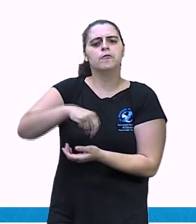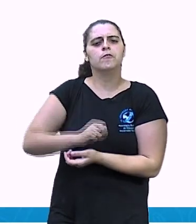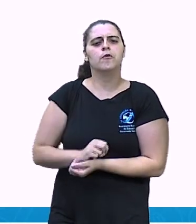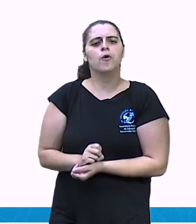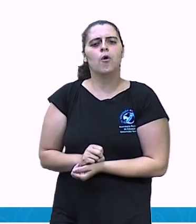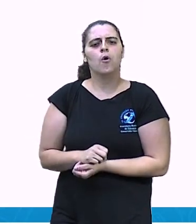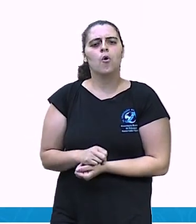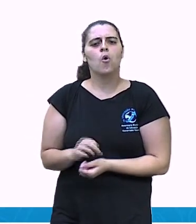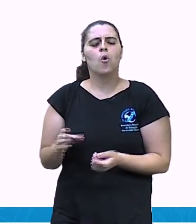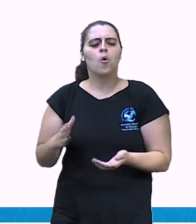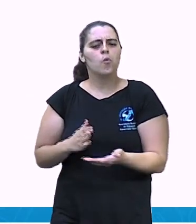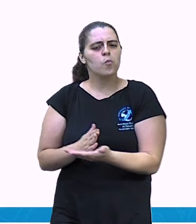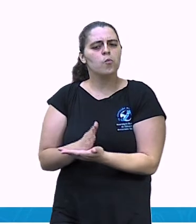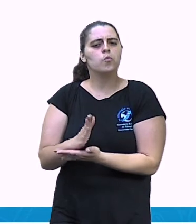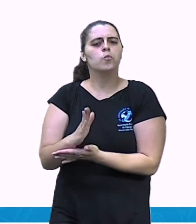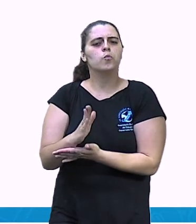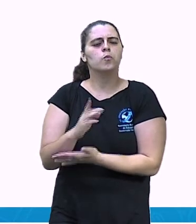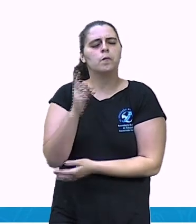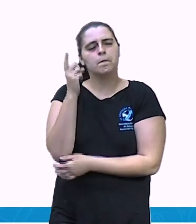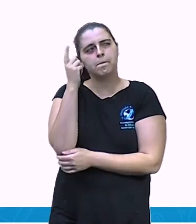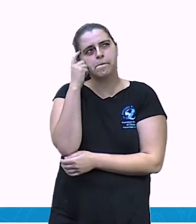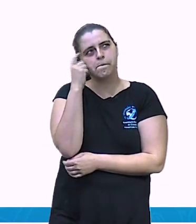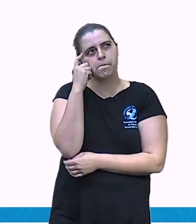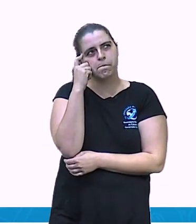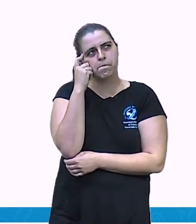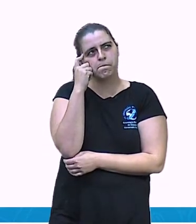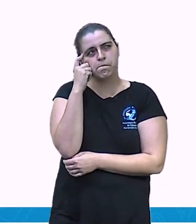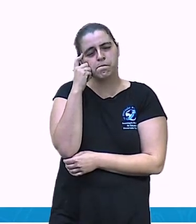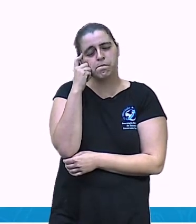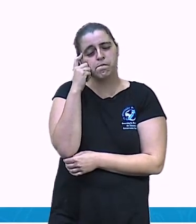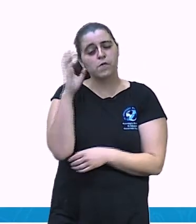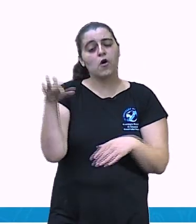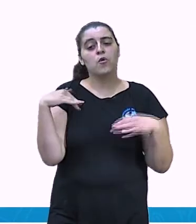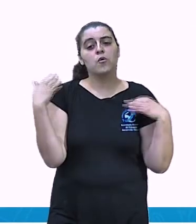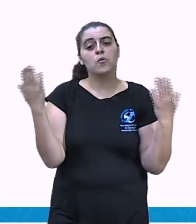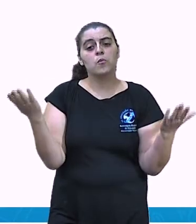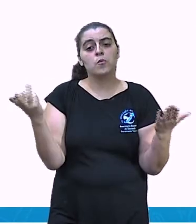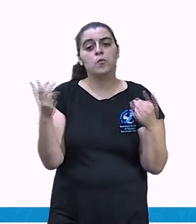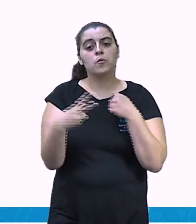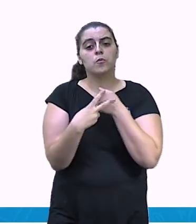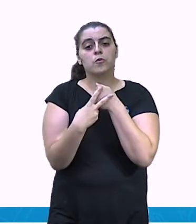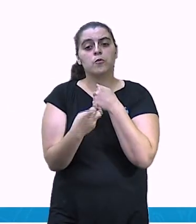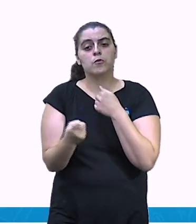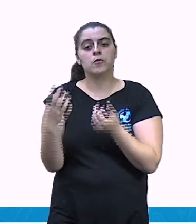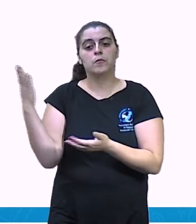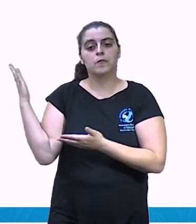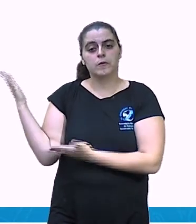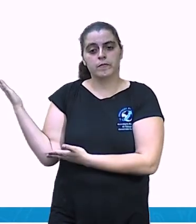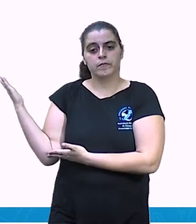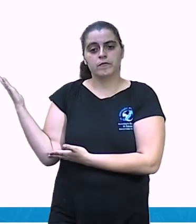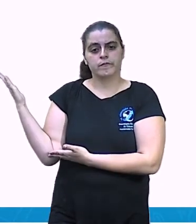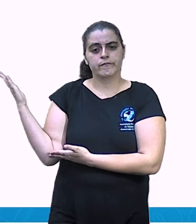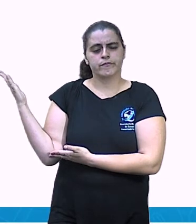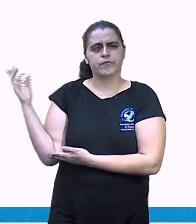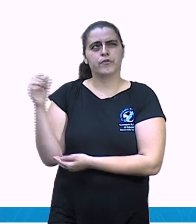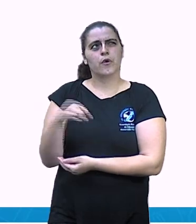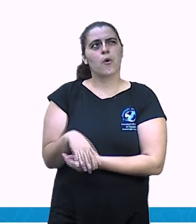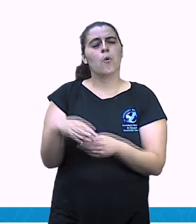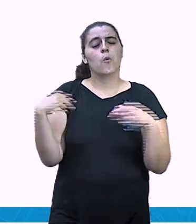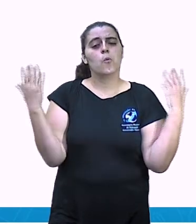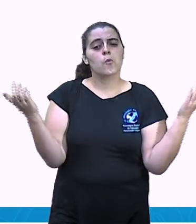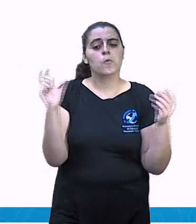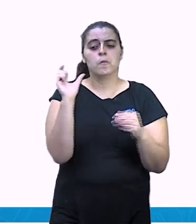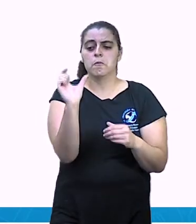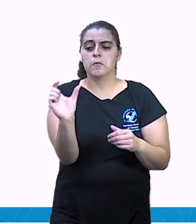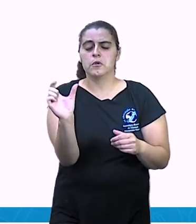estrada? Pensa aí. Qual que é o verbo? Qual a palavra que me dá a ideia da